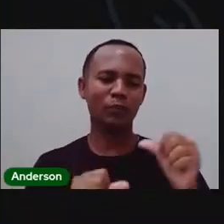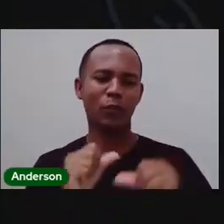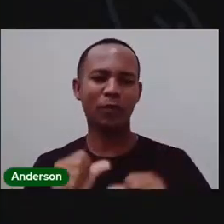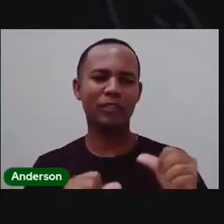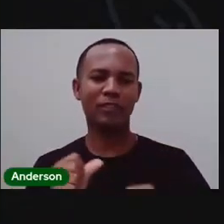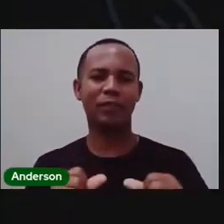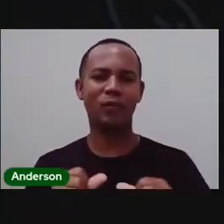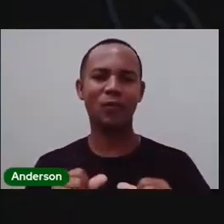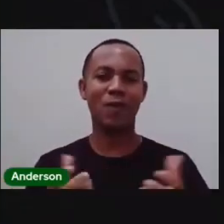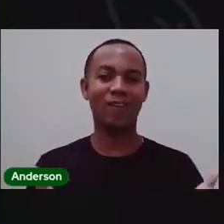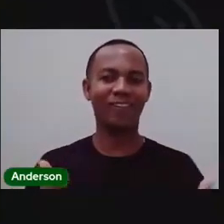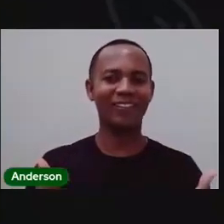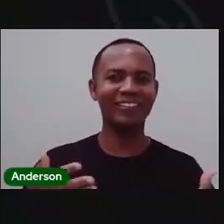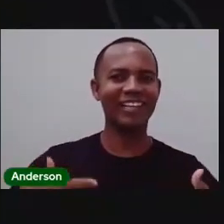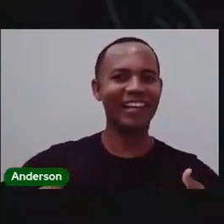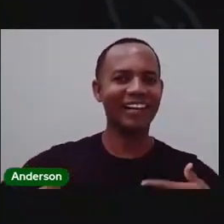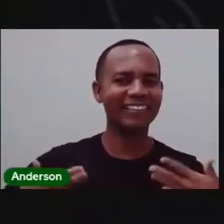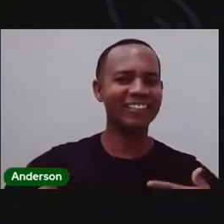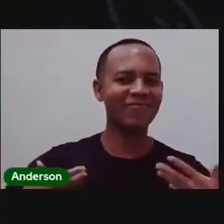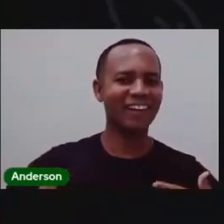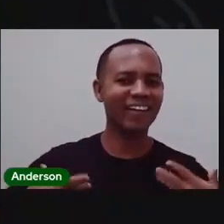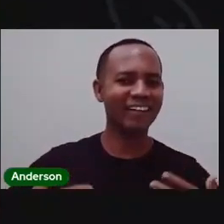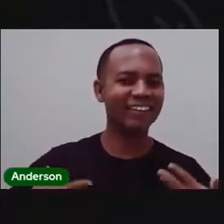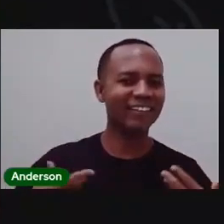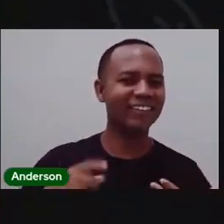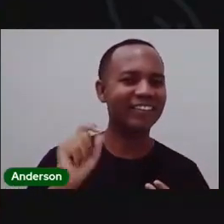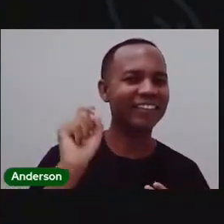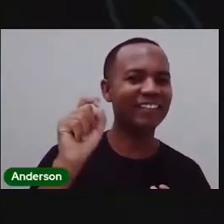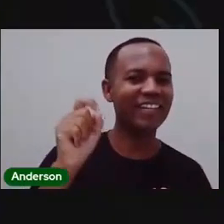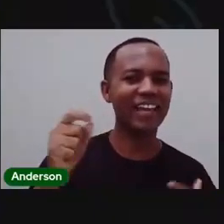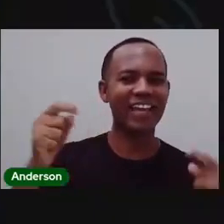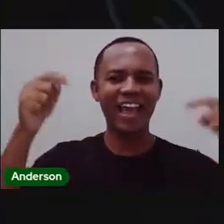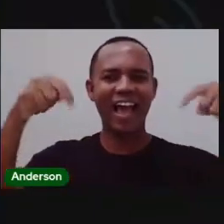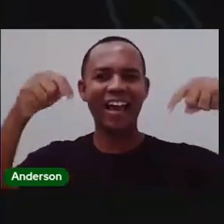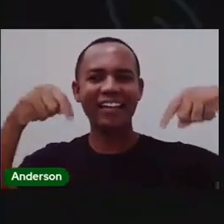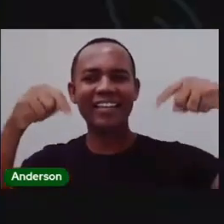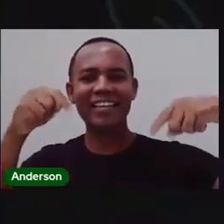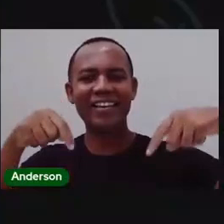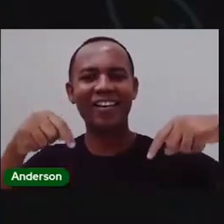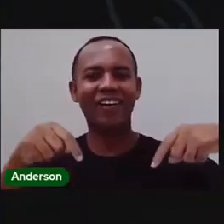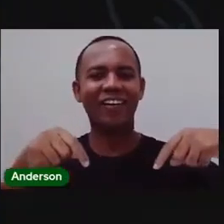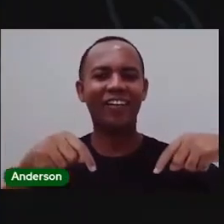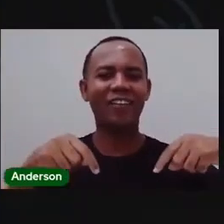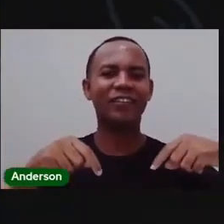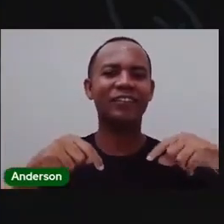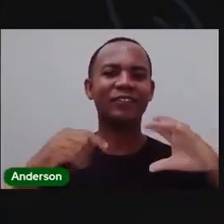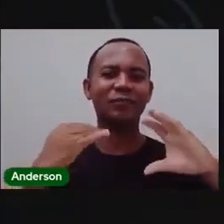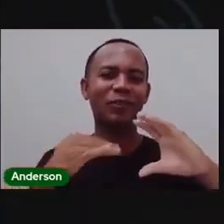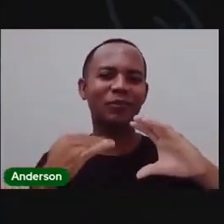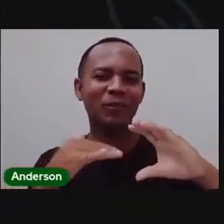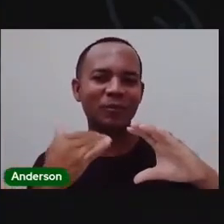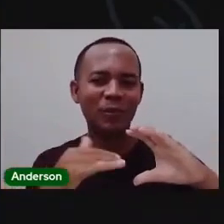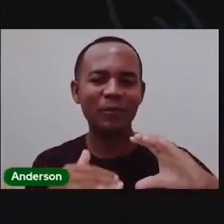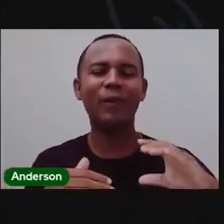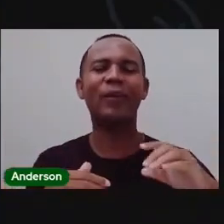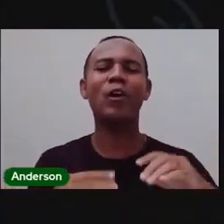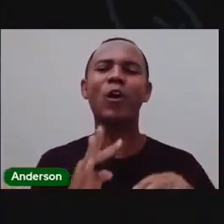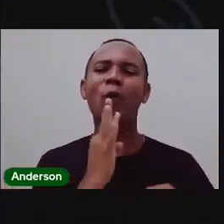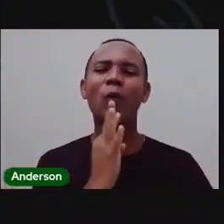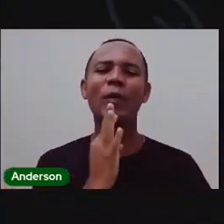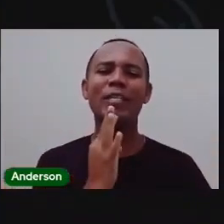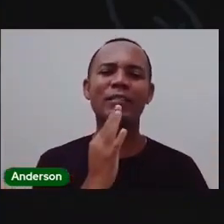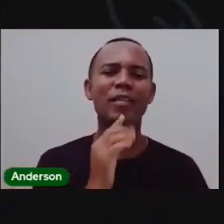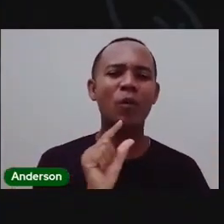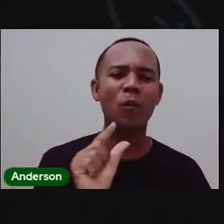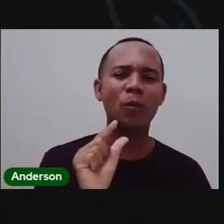Quem aí hoje está animado? Eu não ouvi, mora. Escrevendo aqui embaixo quem é que está animado com essa aula de hoje. Para conhecer um